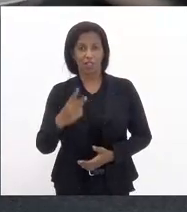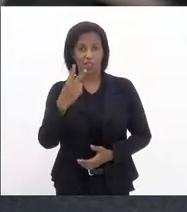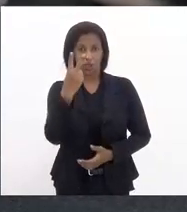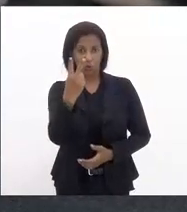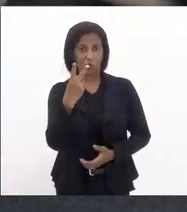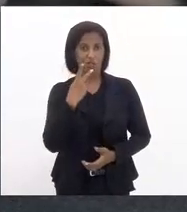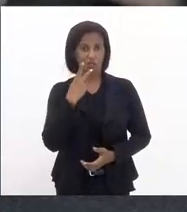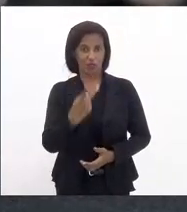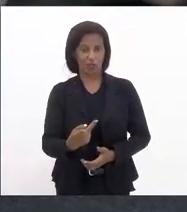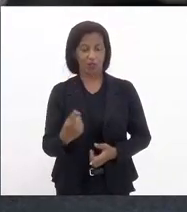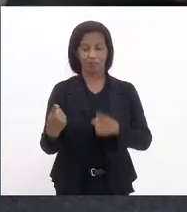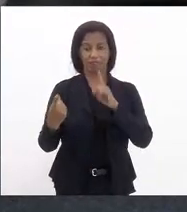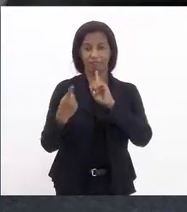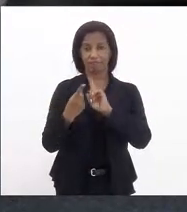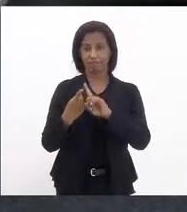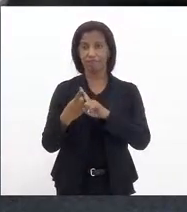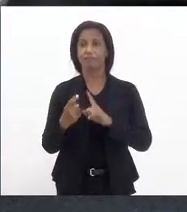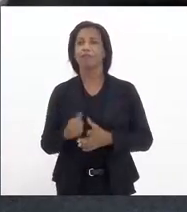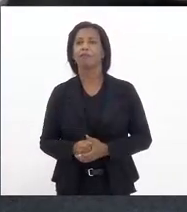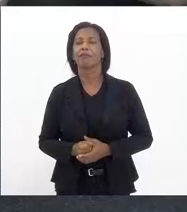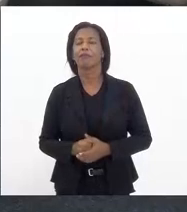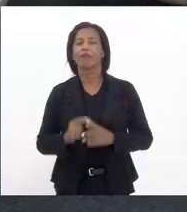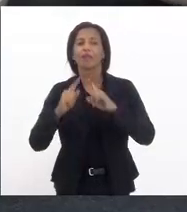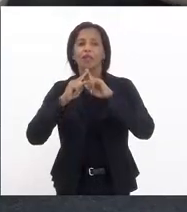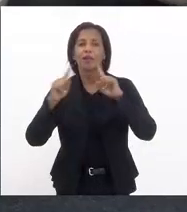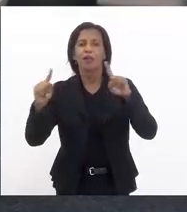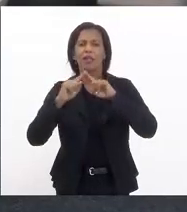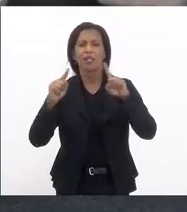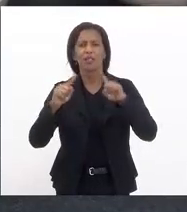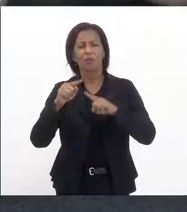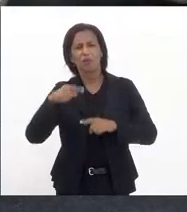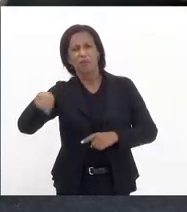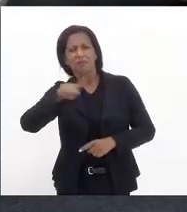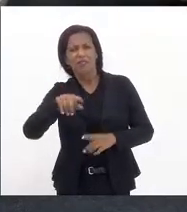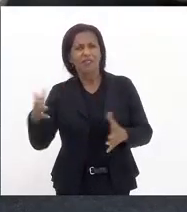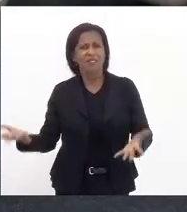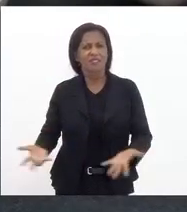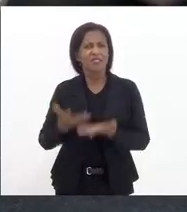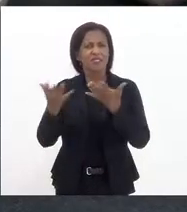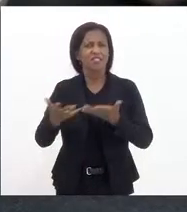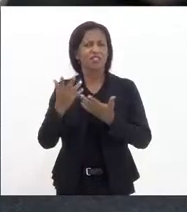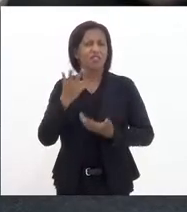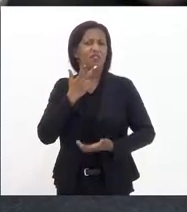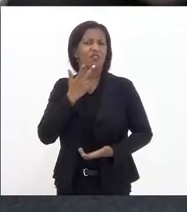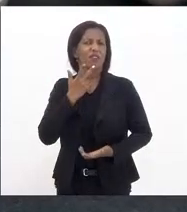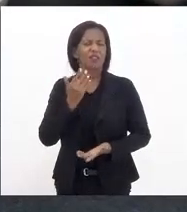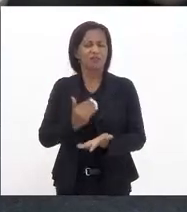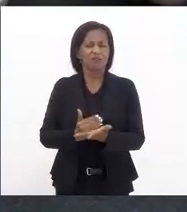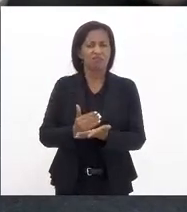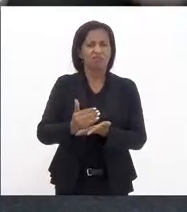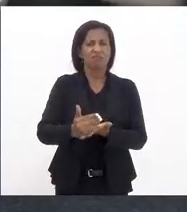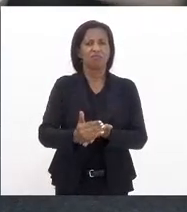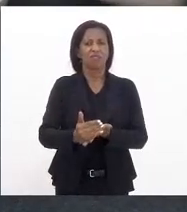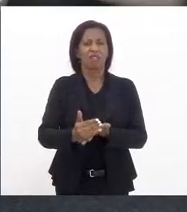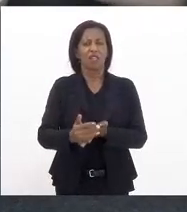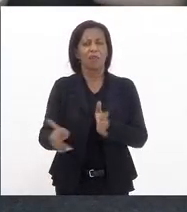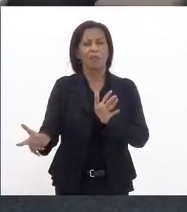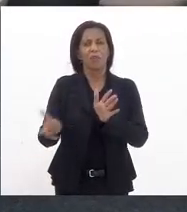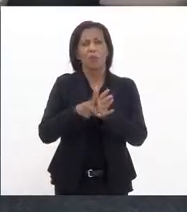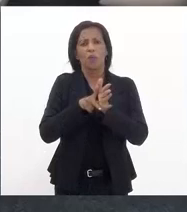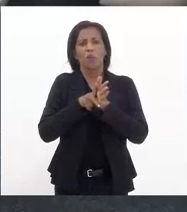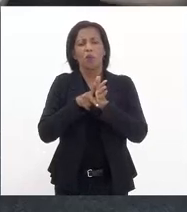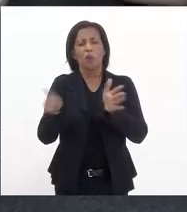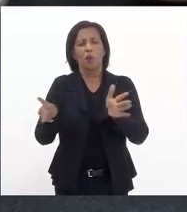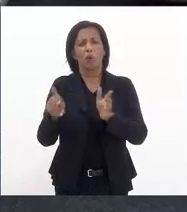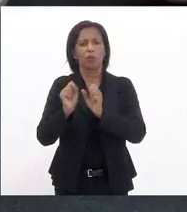argumentos o primeiro argumento questionando a nossa iniciativa dizendo que essa iniciativa é exclusiva